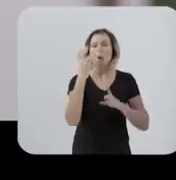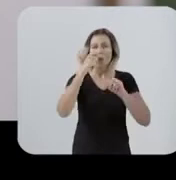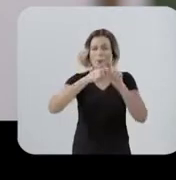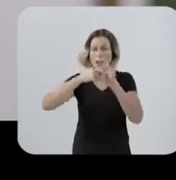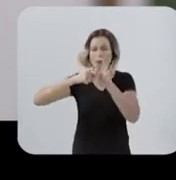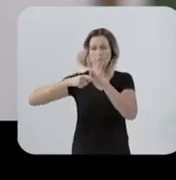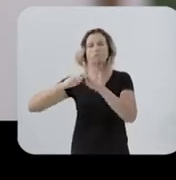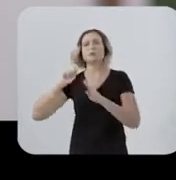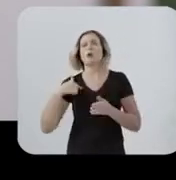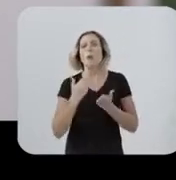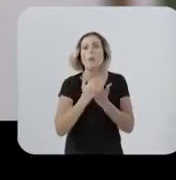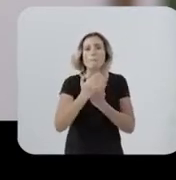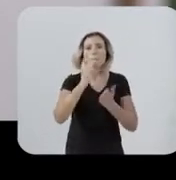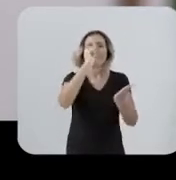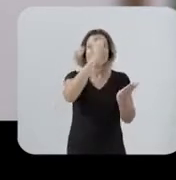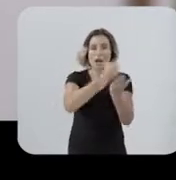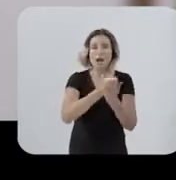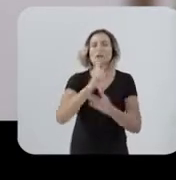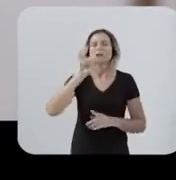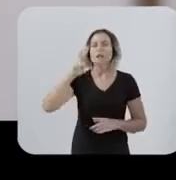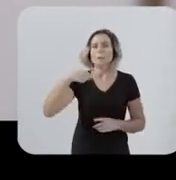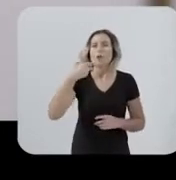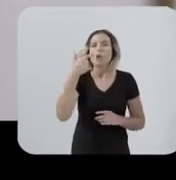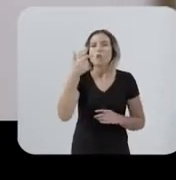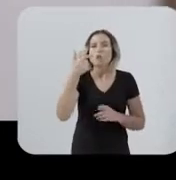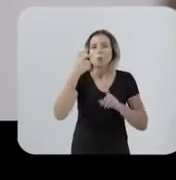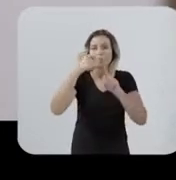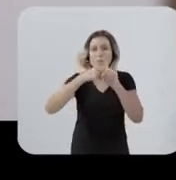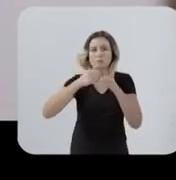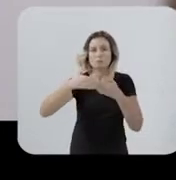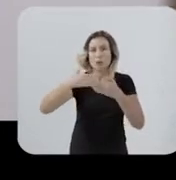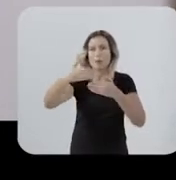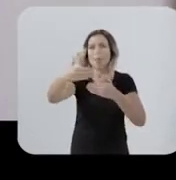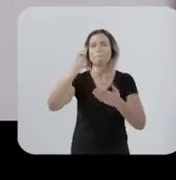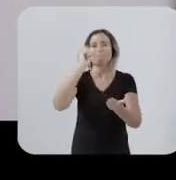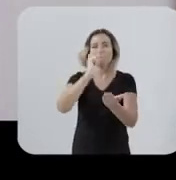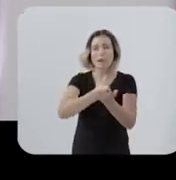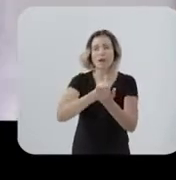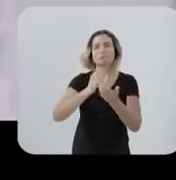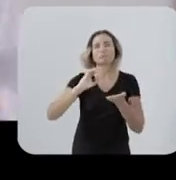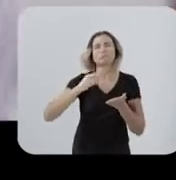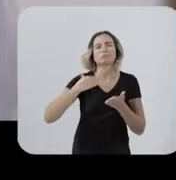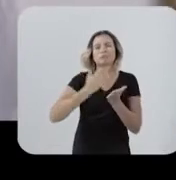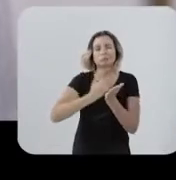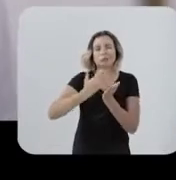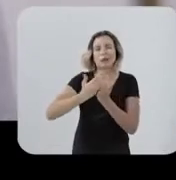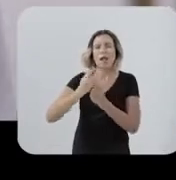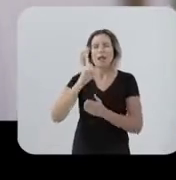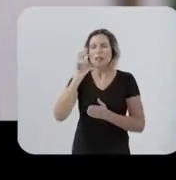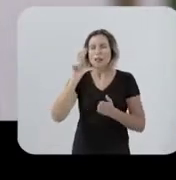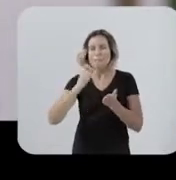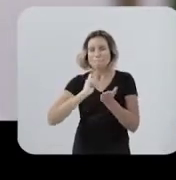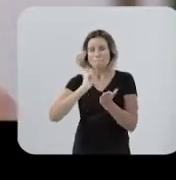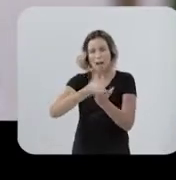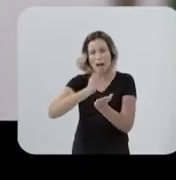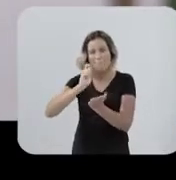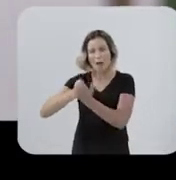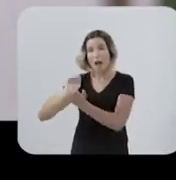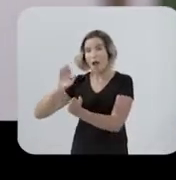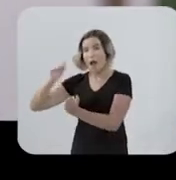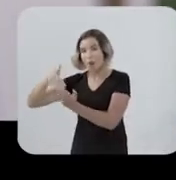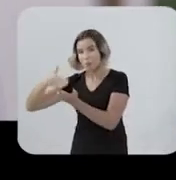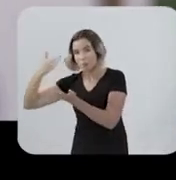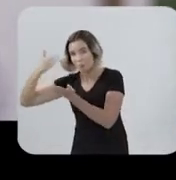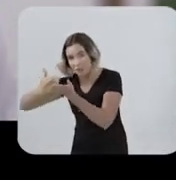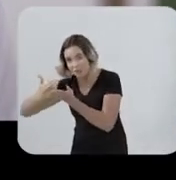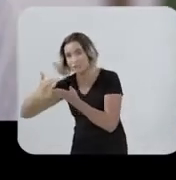carência para poder começar a pagar E depois 12 meses para pagar as prestações E pagando em dia A Prefeitura paga a última